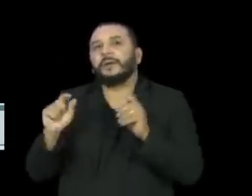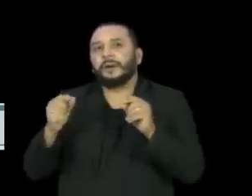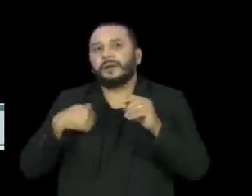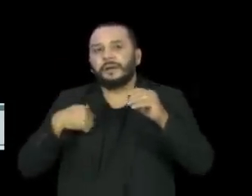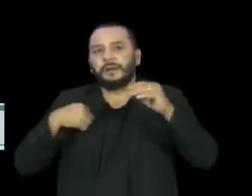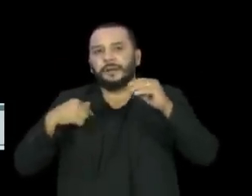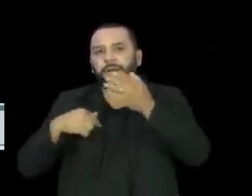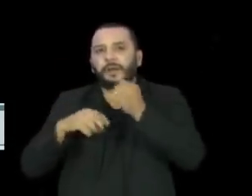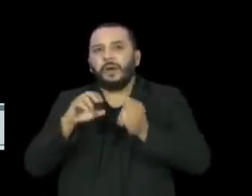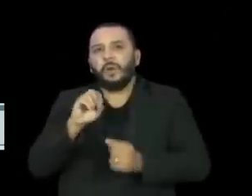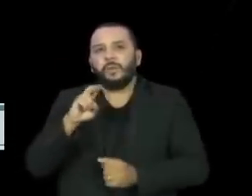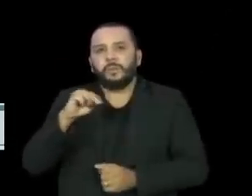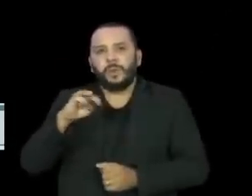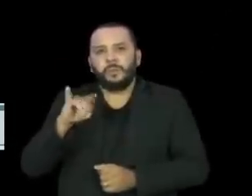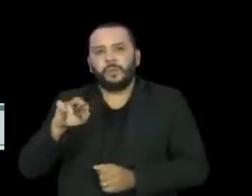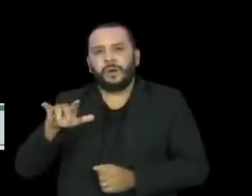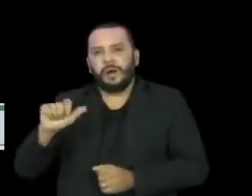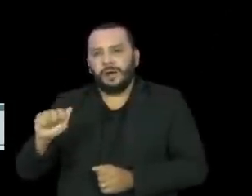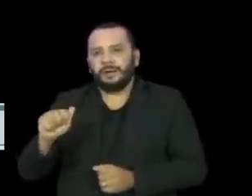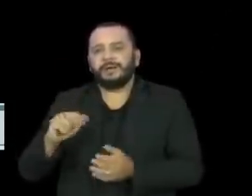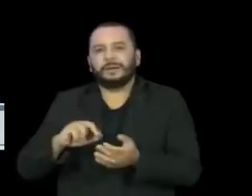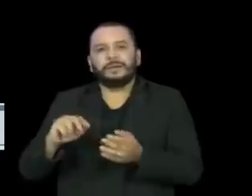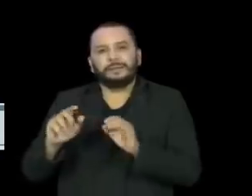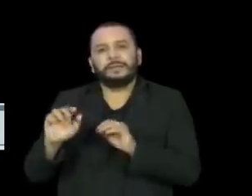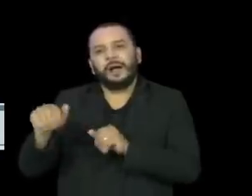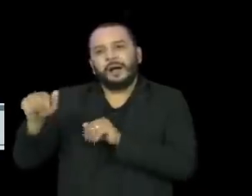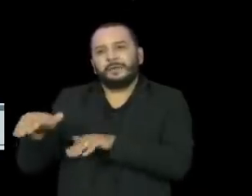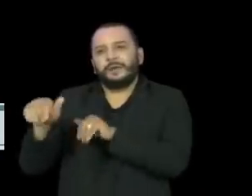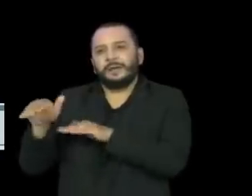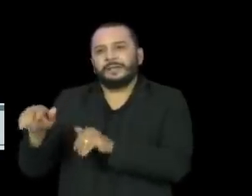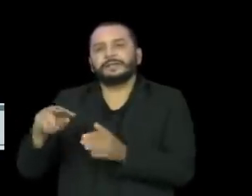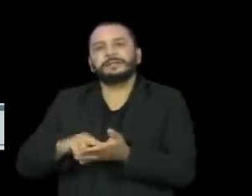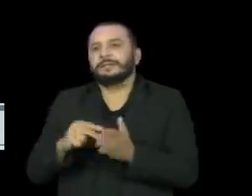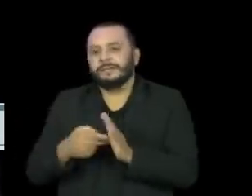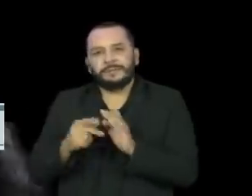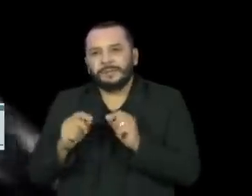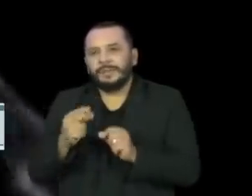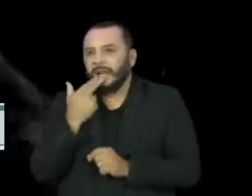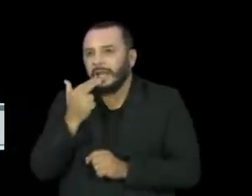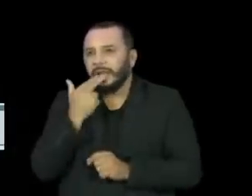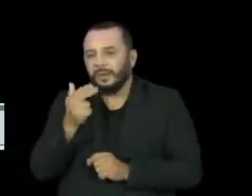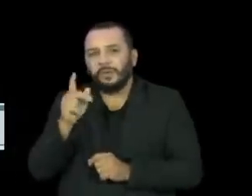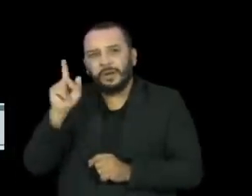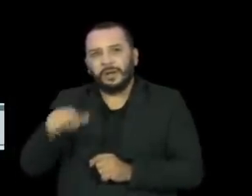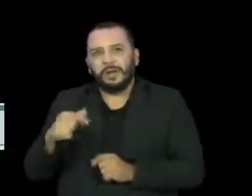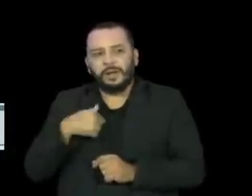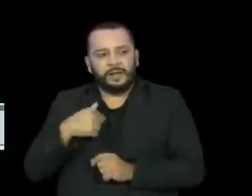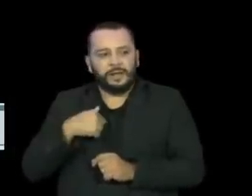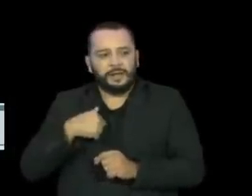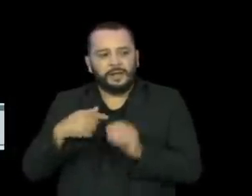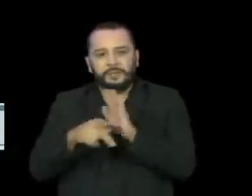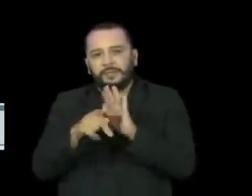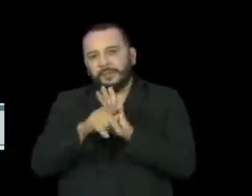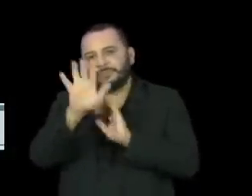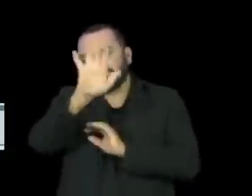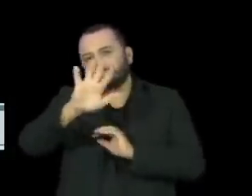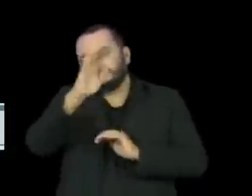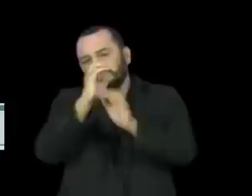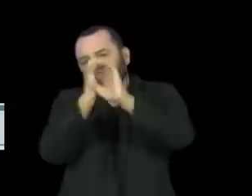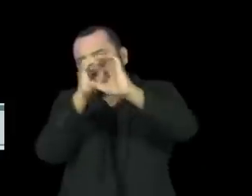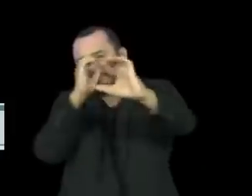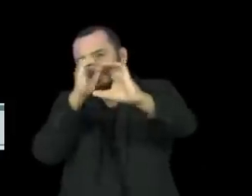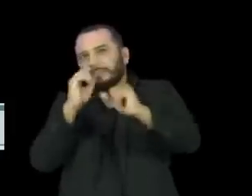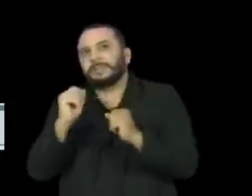O-Mua-Mua. Em havaiano, significa algo como O Observador. Na classificação oficial,